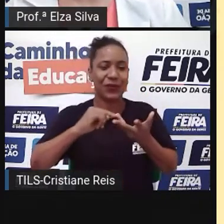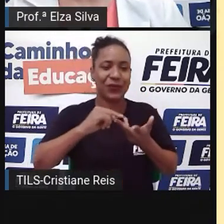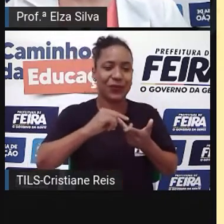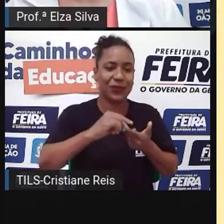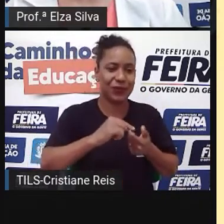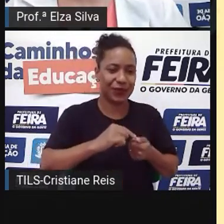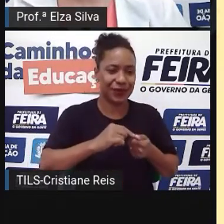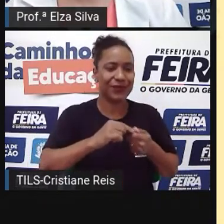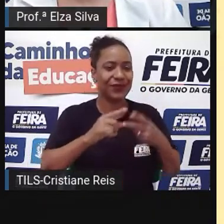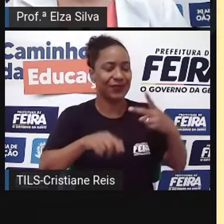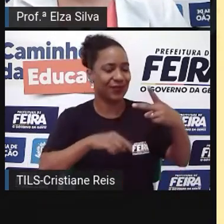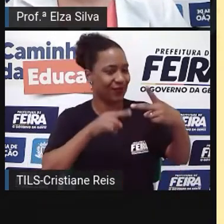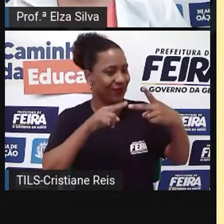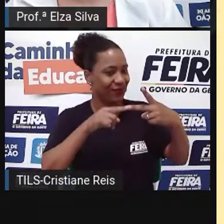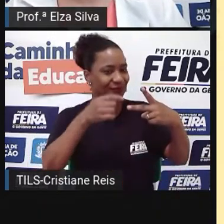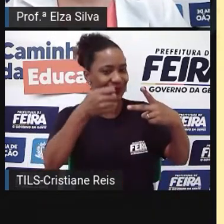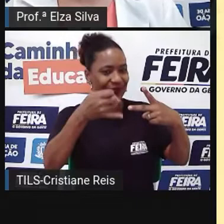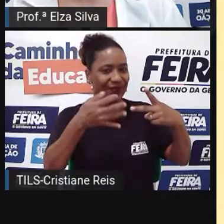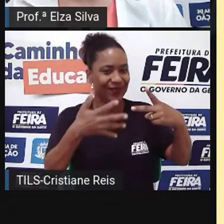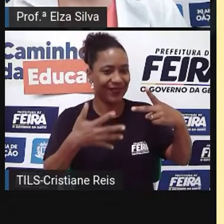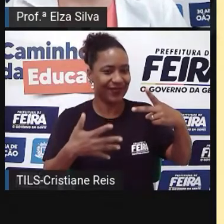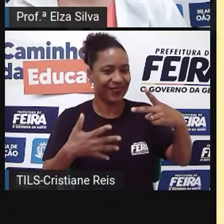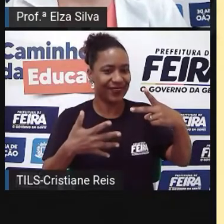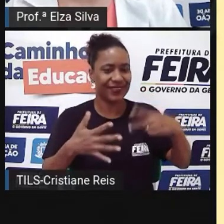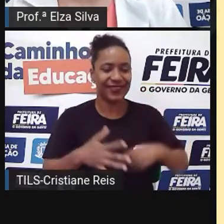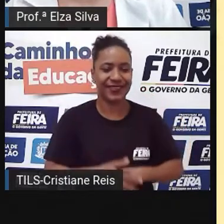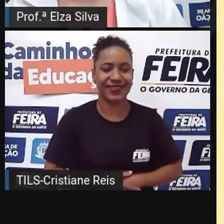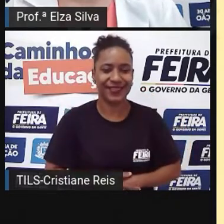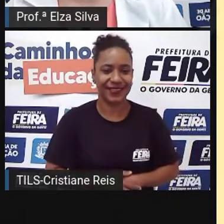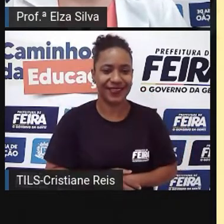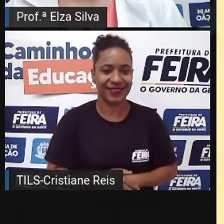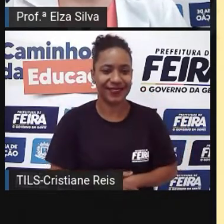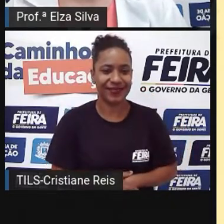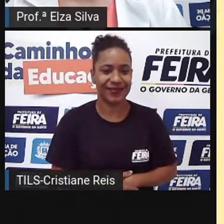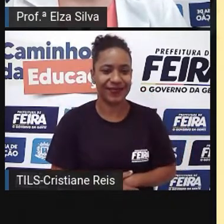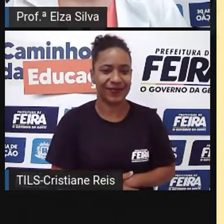E coisas que a gente não gosta Just a moment